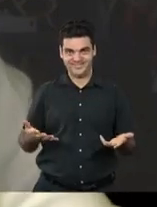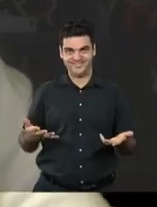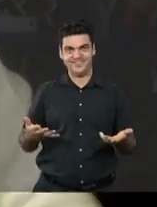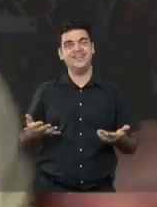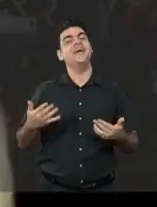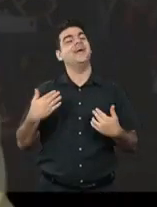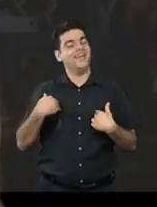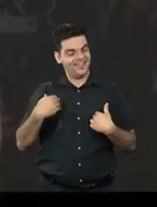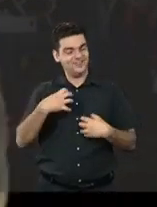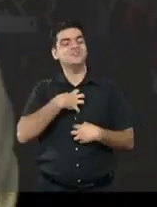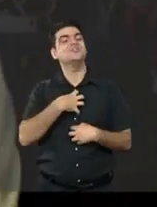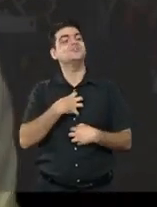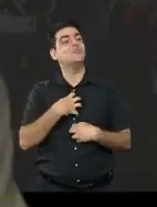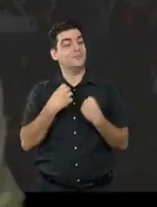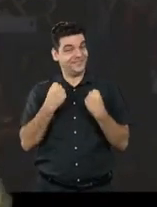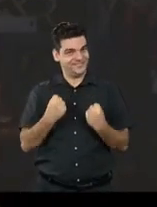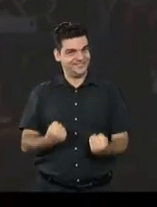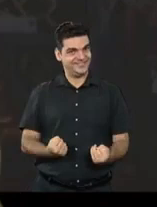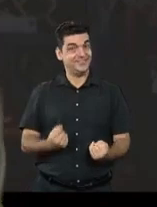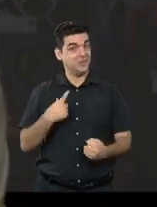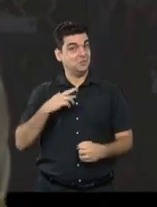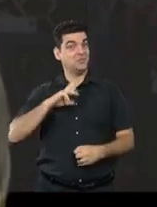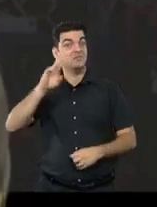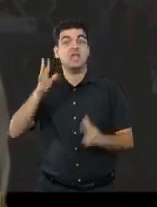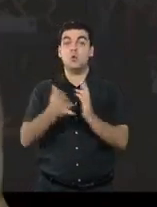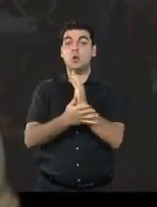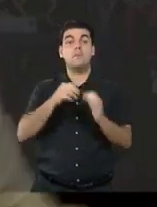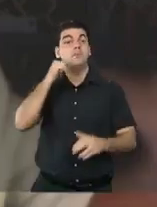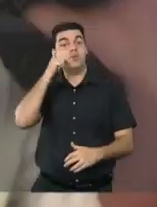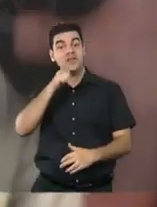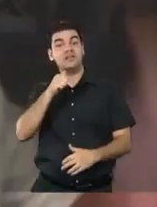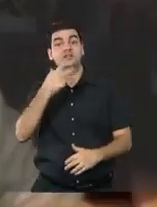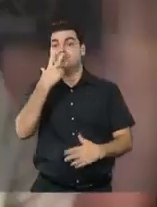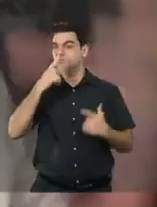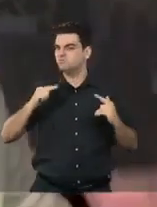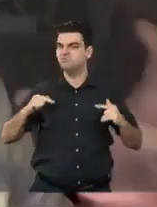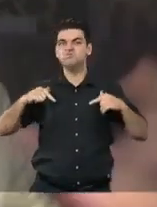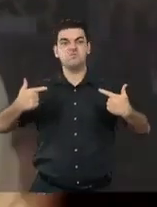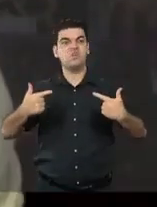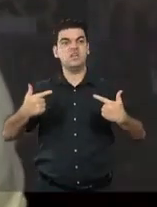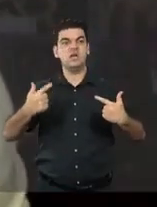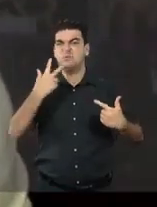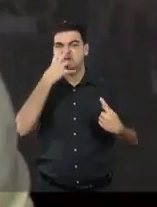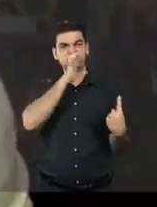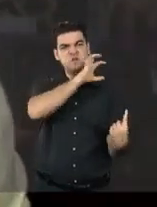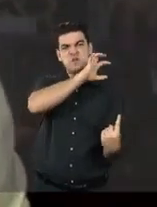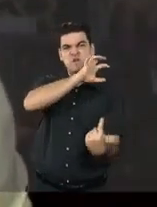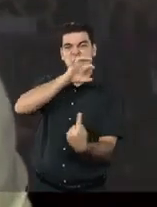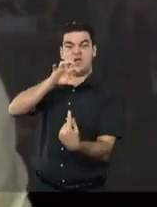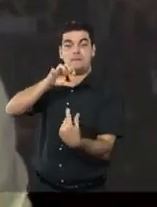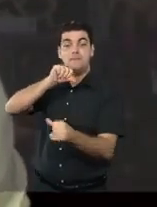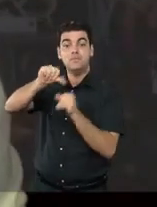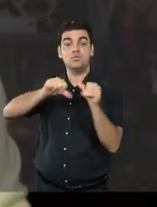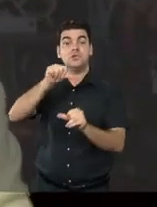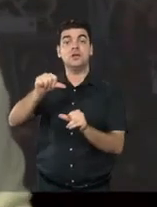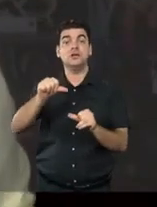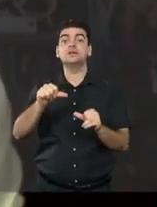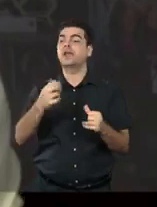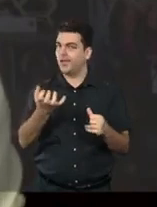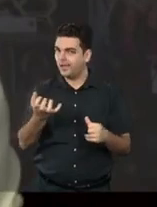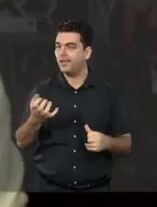também a grande responsabilidade de conversar com mulheres que estão provocando uma verdadeira alquimia na nossa sociedade,